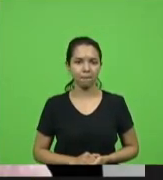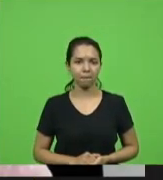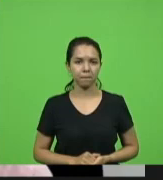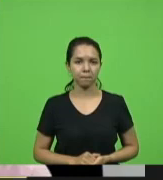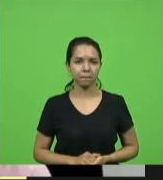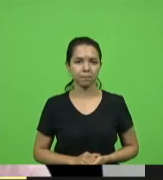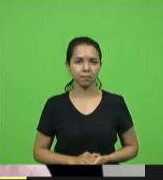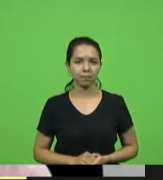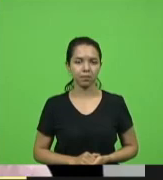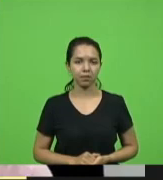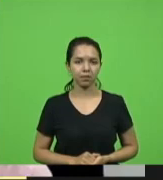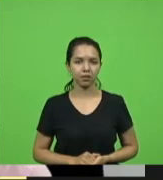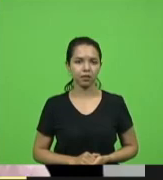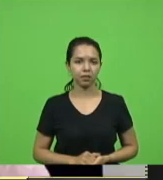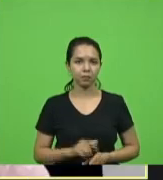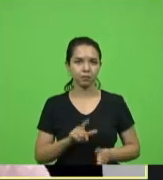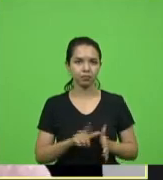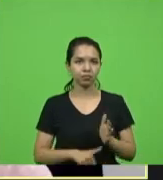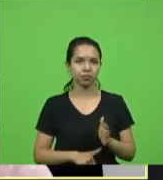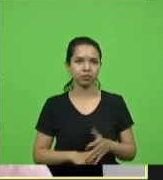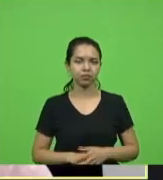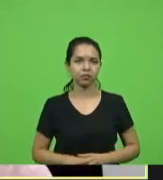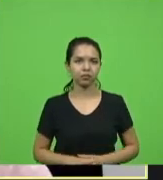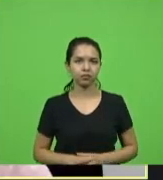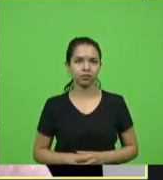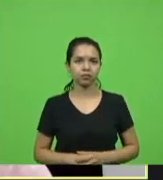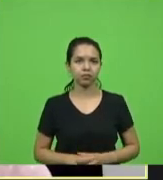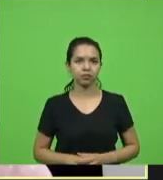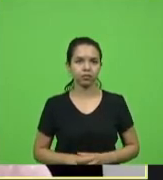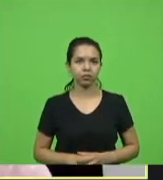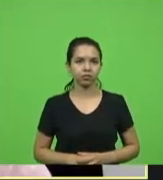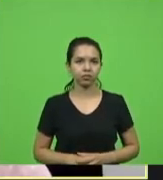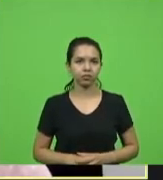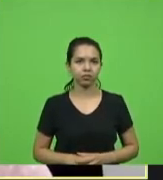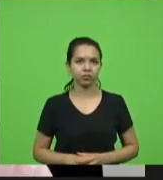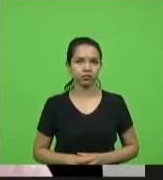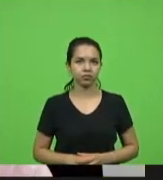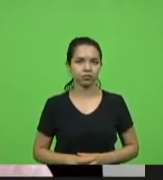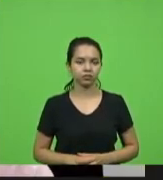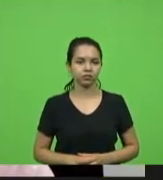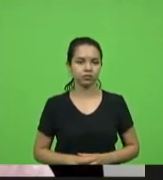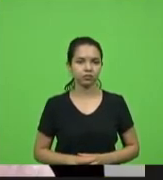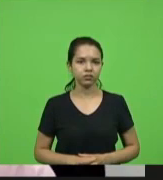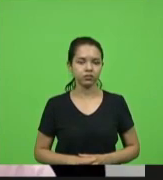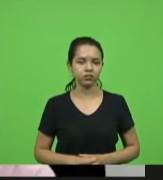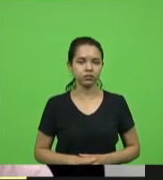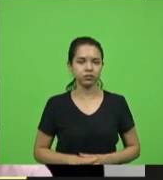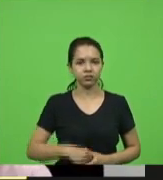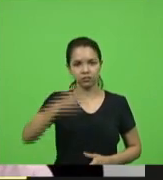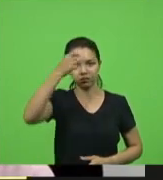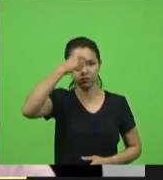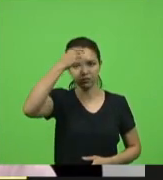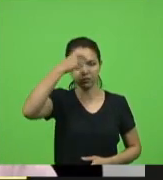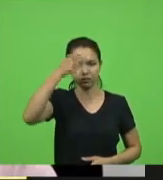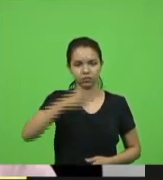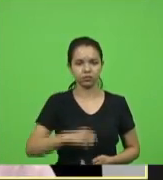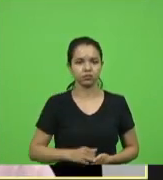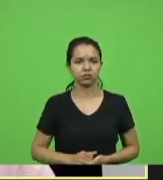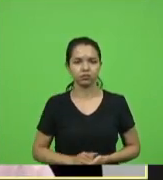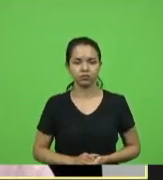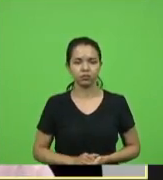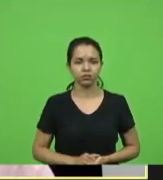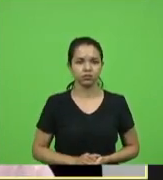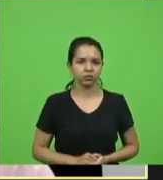na sequência escrito tem a palavra do Maurício por gentileza Maurício não só para